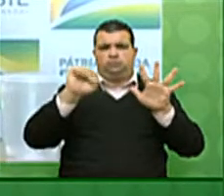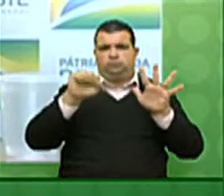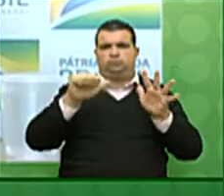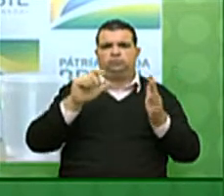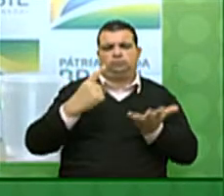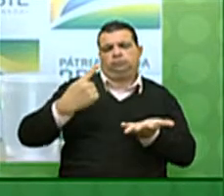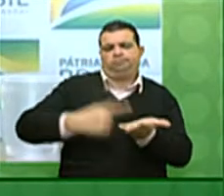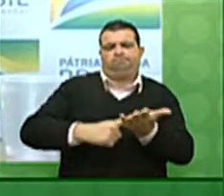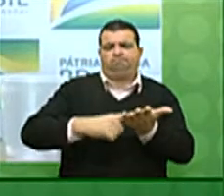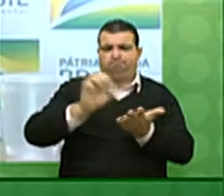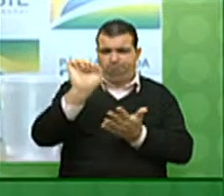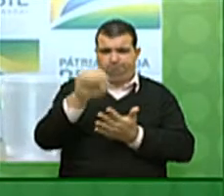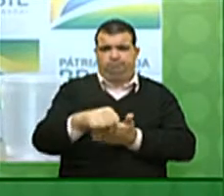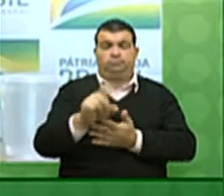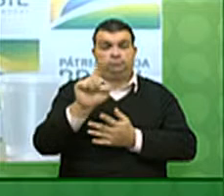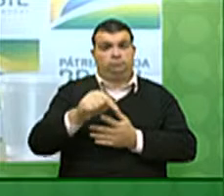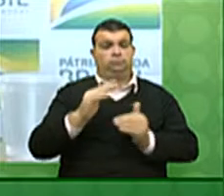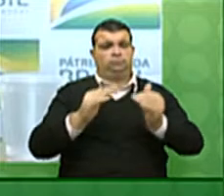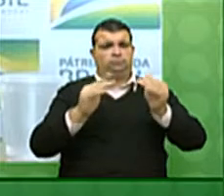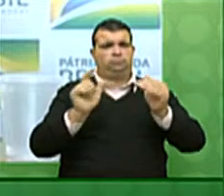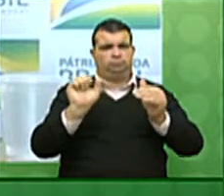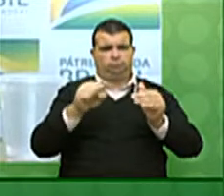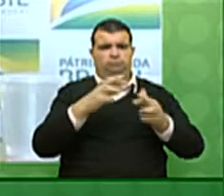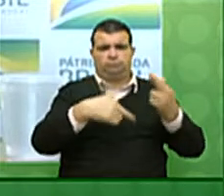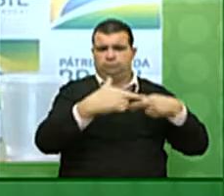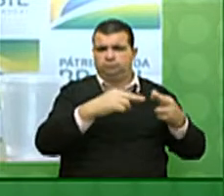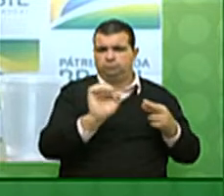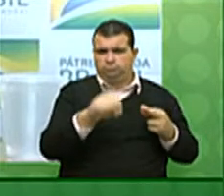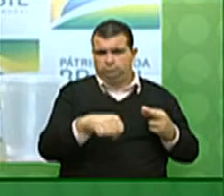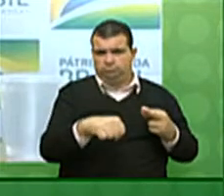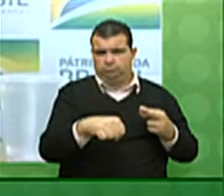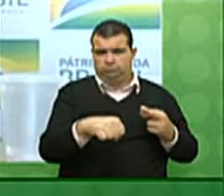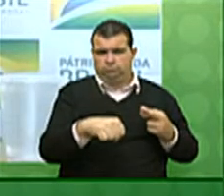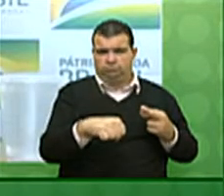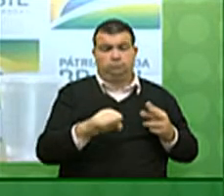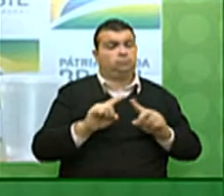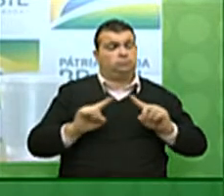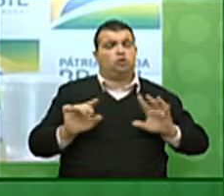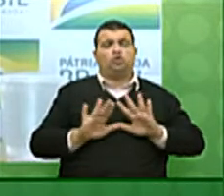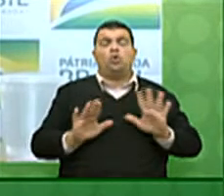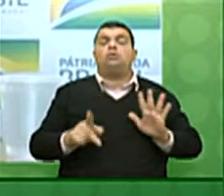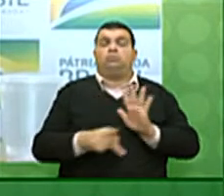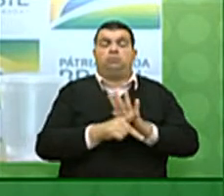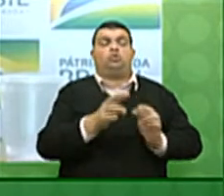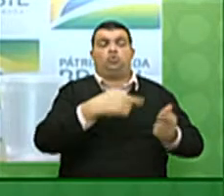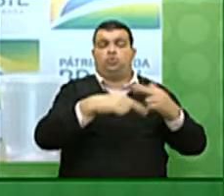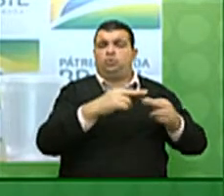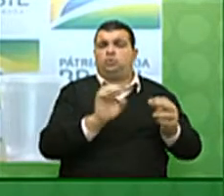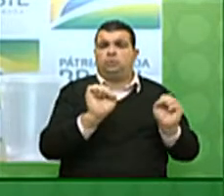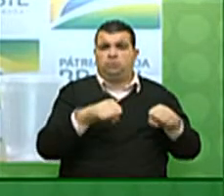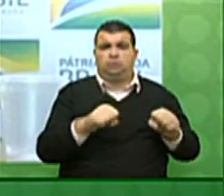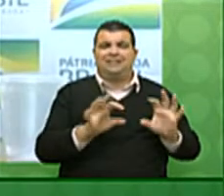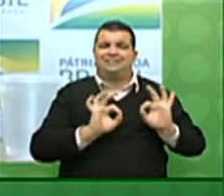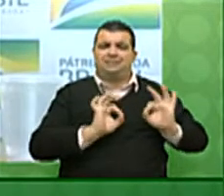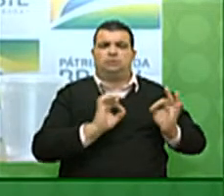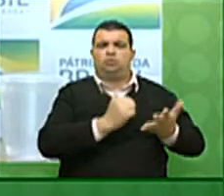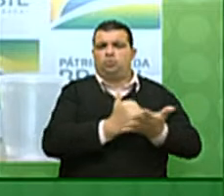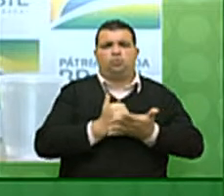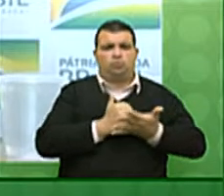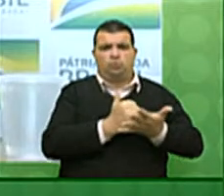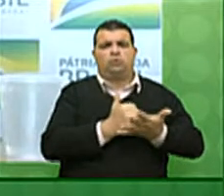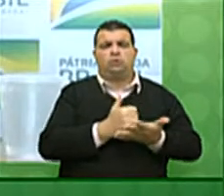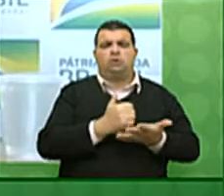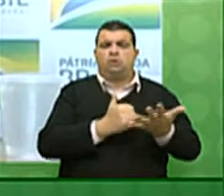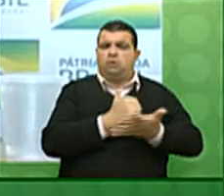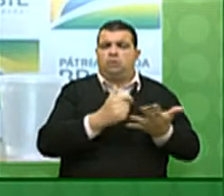compromisso é avançar com as reformas, pois só por meio delas assentaremos as bases do